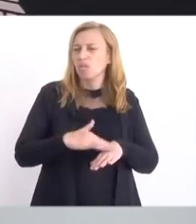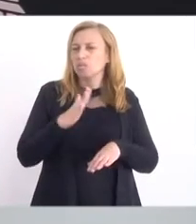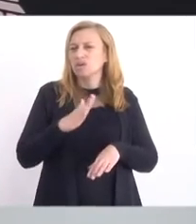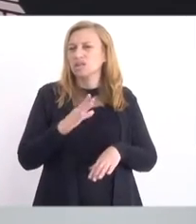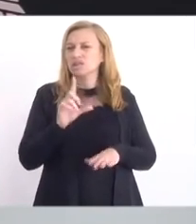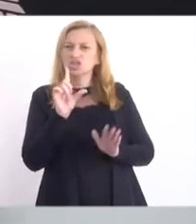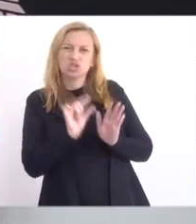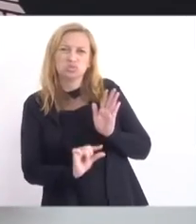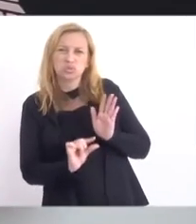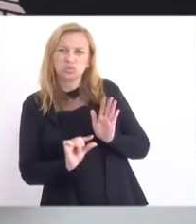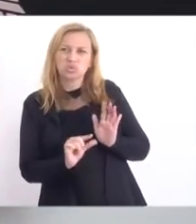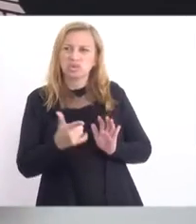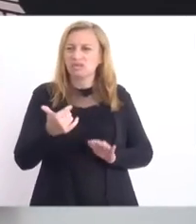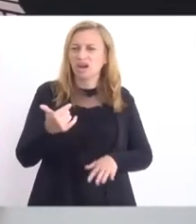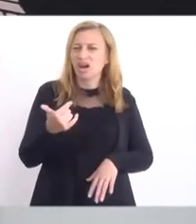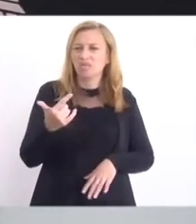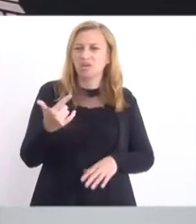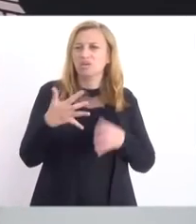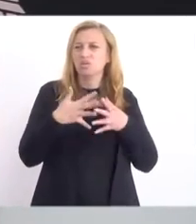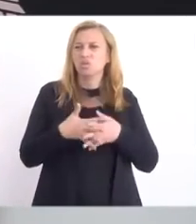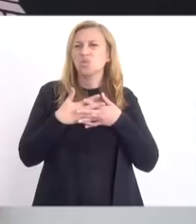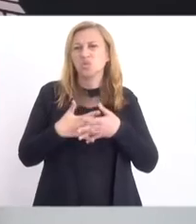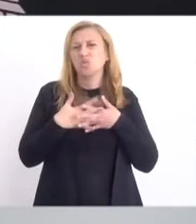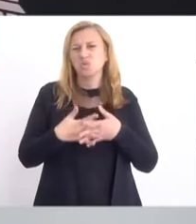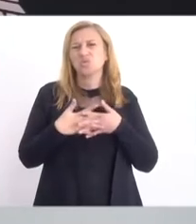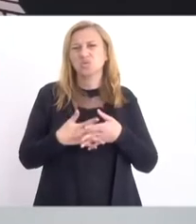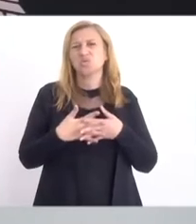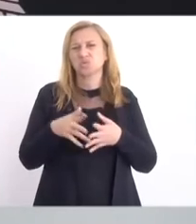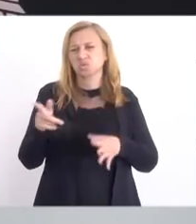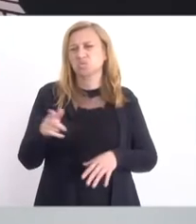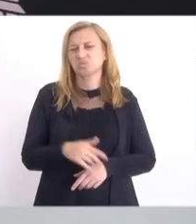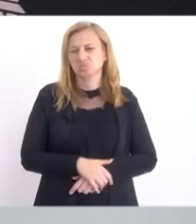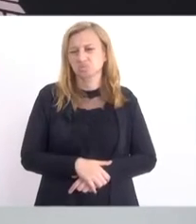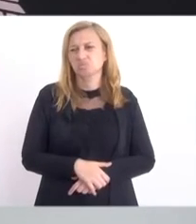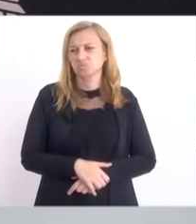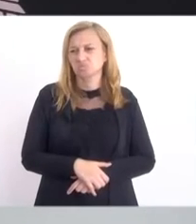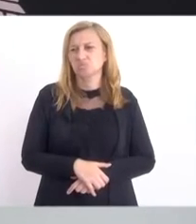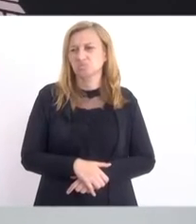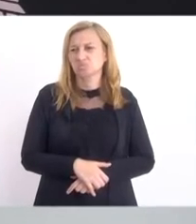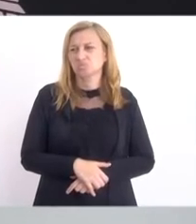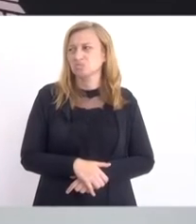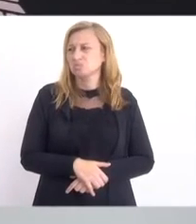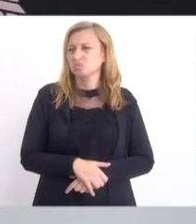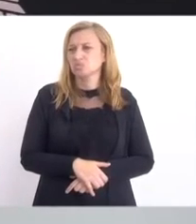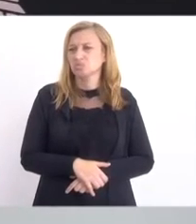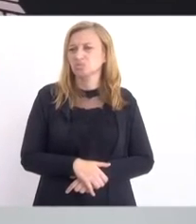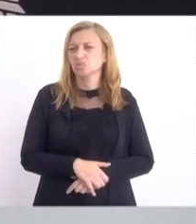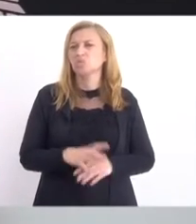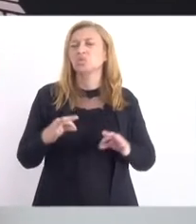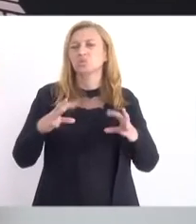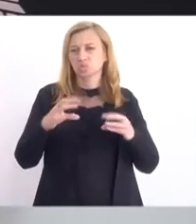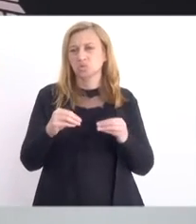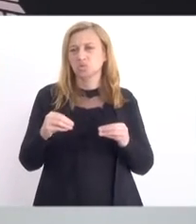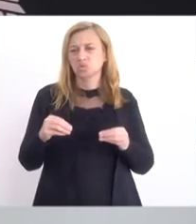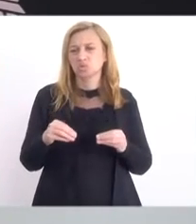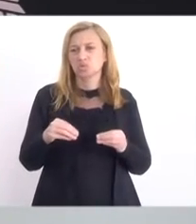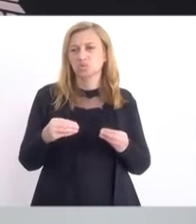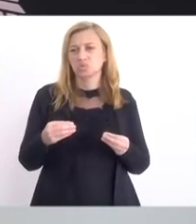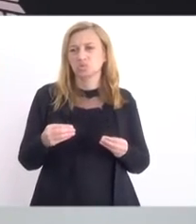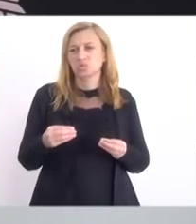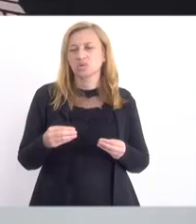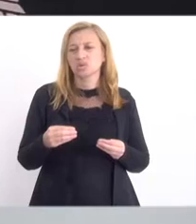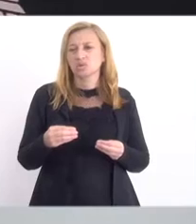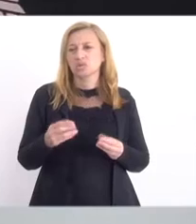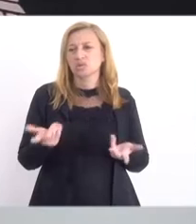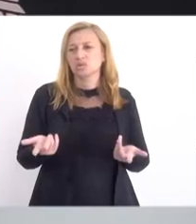prejudicabilidade. Tudo isso feito, evidentemente, pela